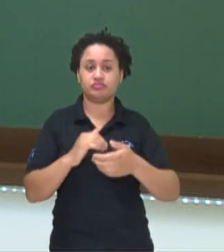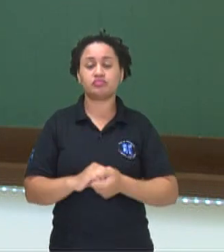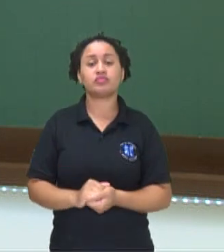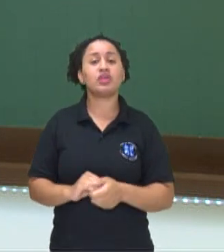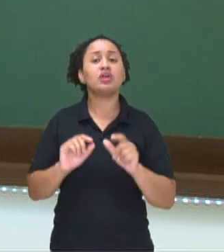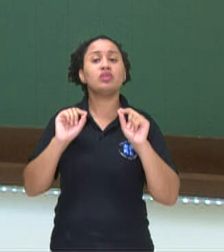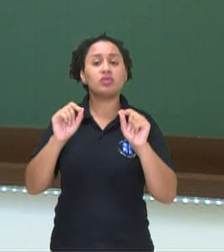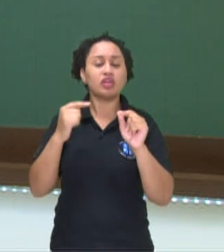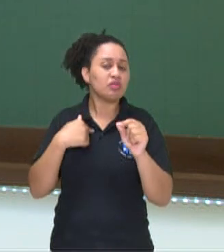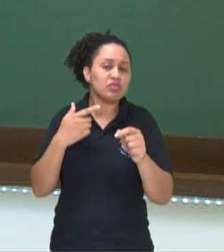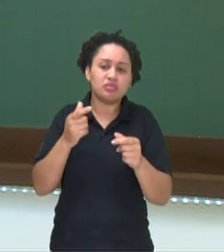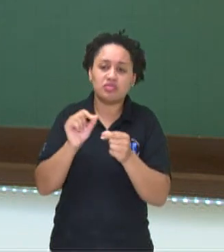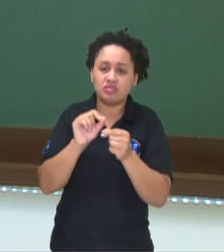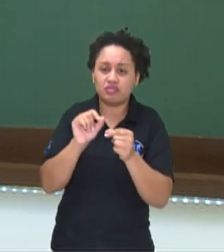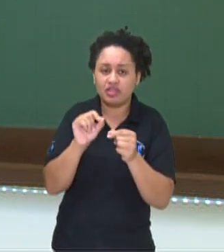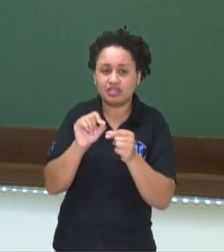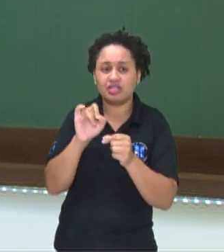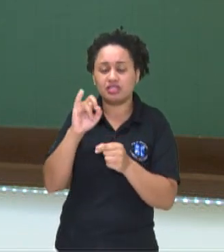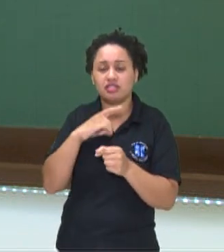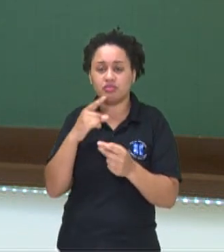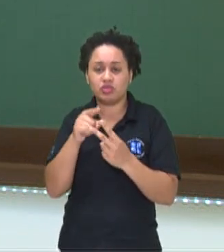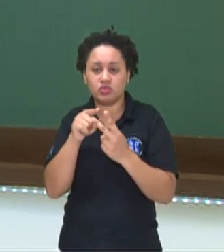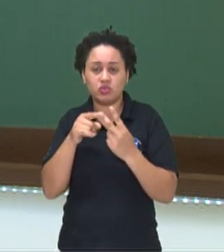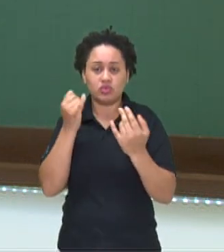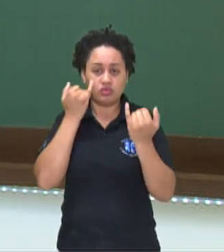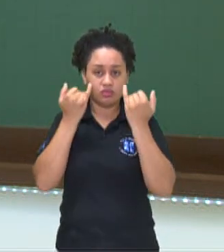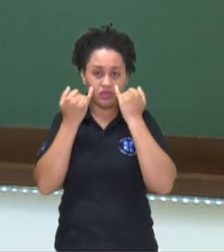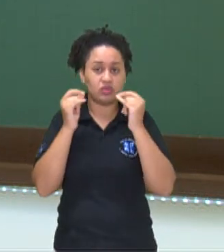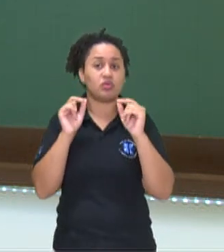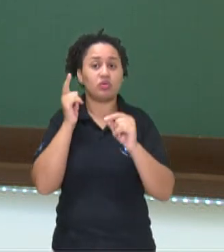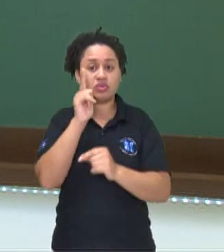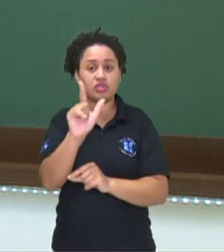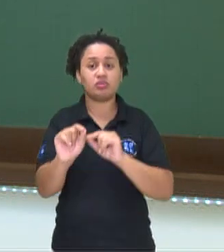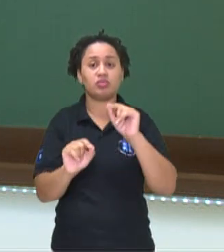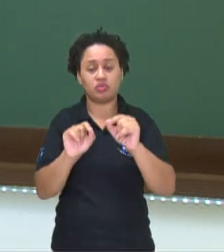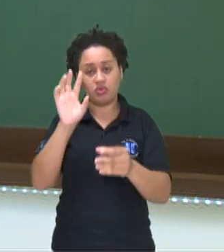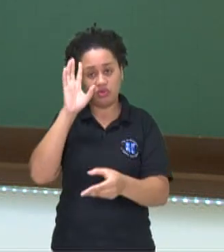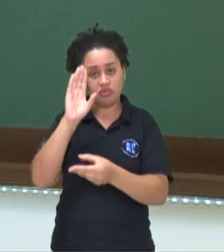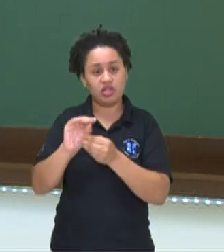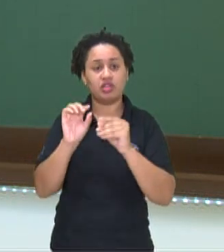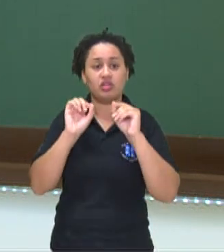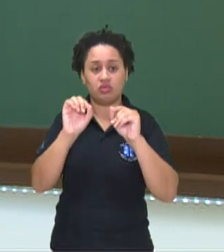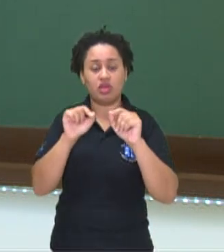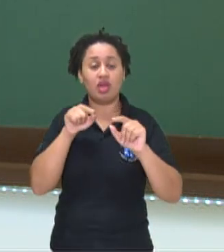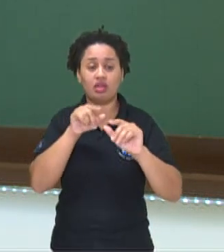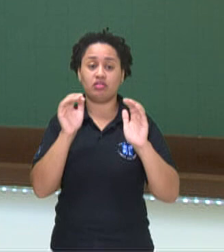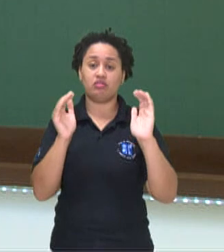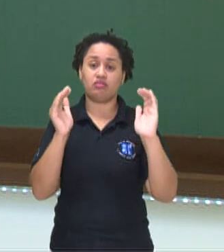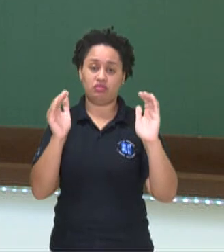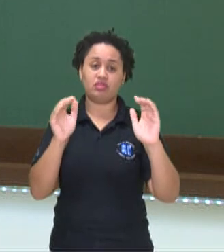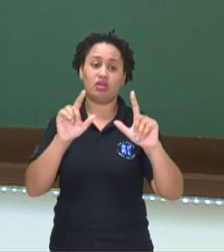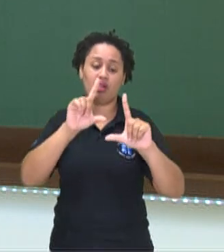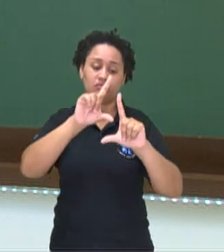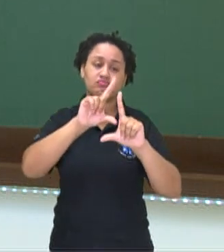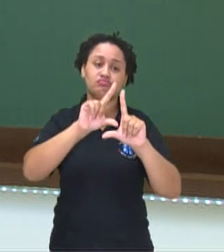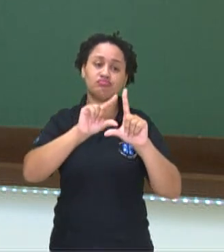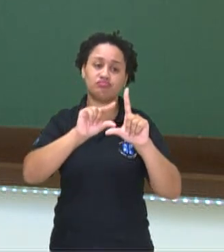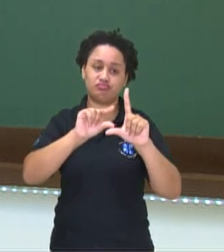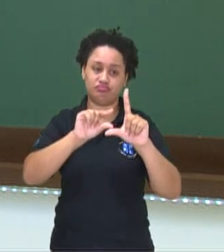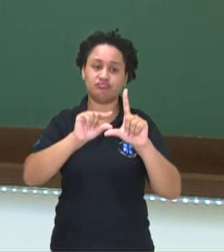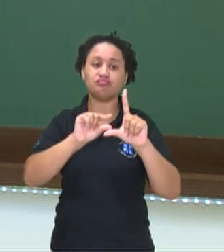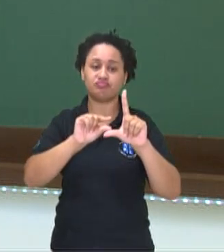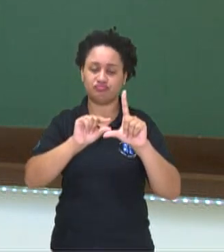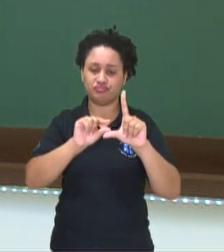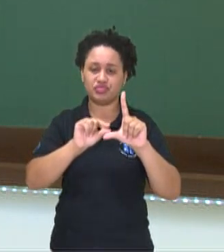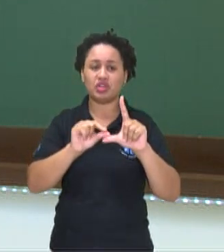que nós podemos fazer com isso? Gente, olha só, né, nós podemos dizer que essa função, ela é decrescente, né? Não é